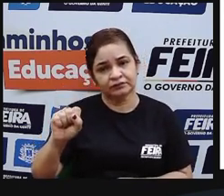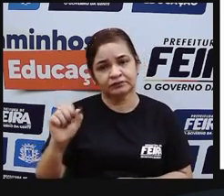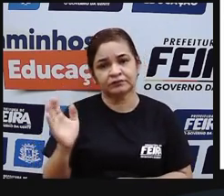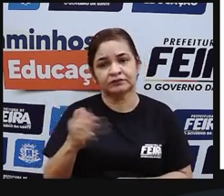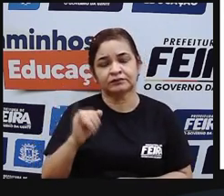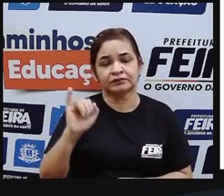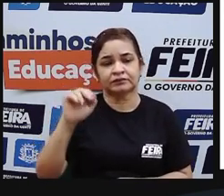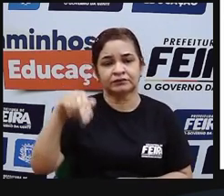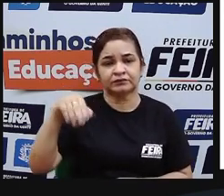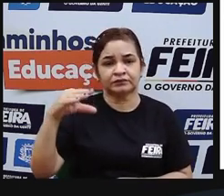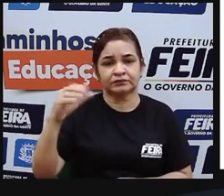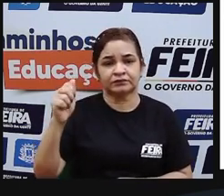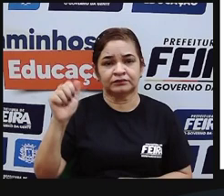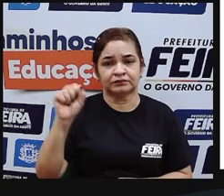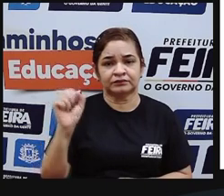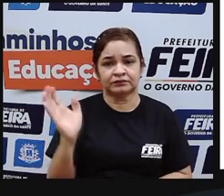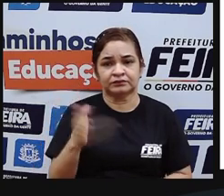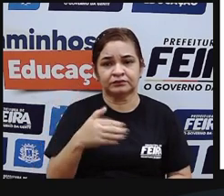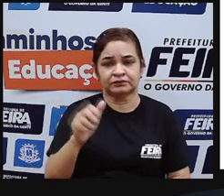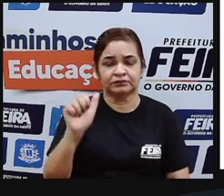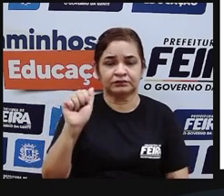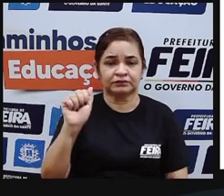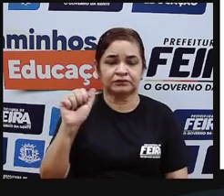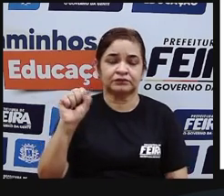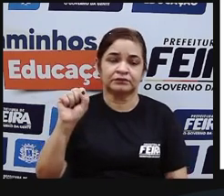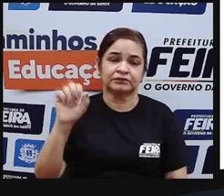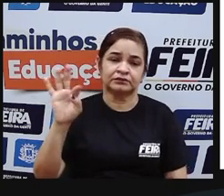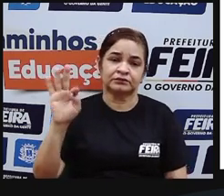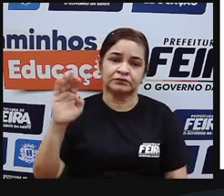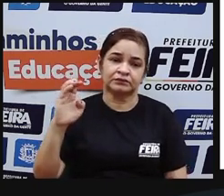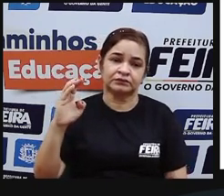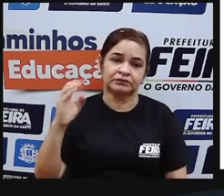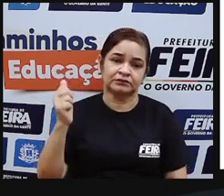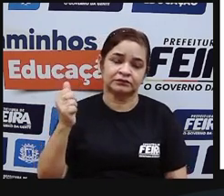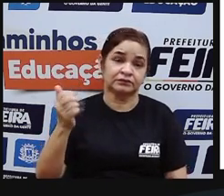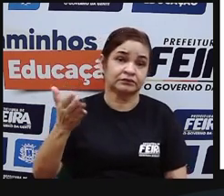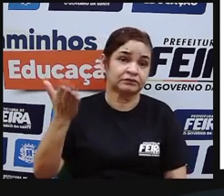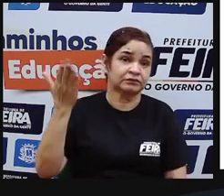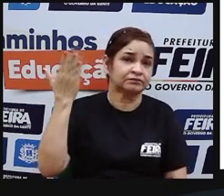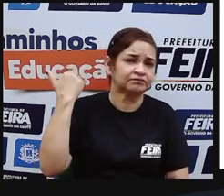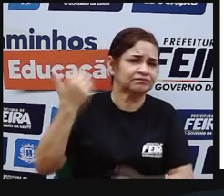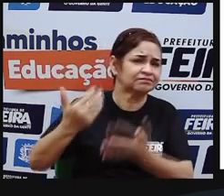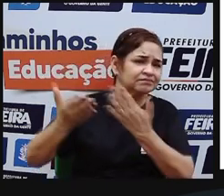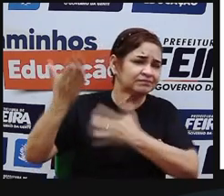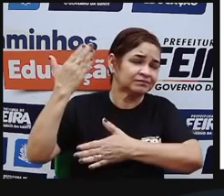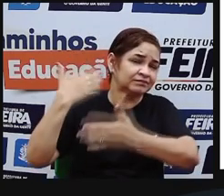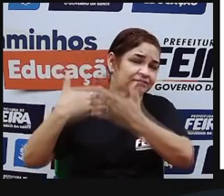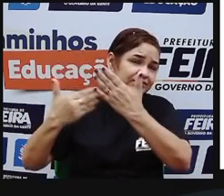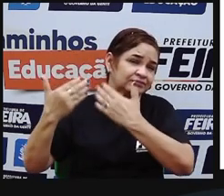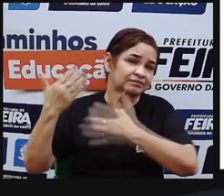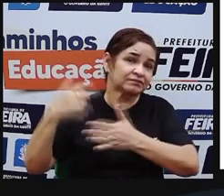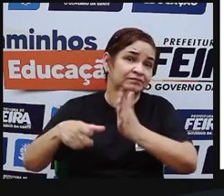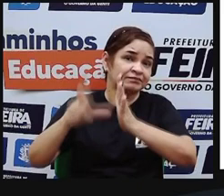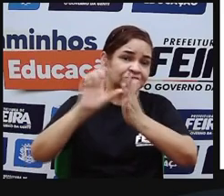os astecas vamos fazer essa viagem que começa antes de Cristo vamos lá